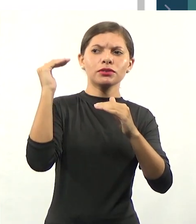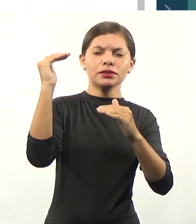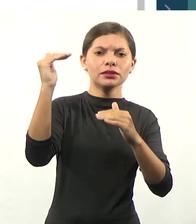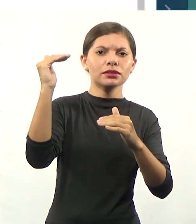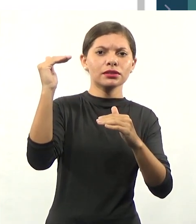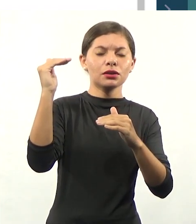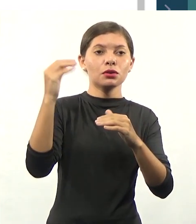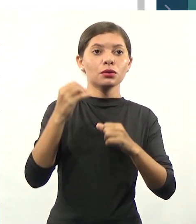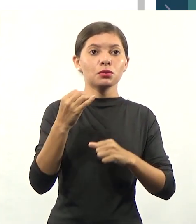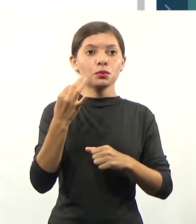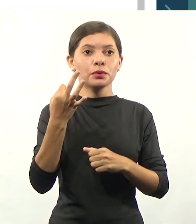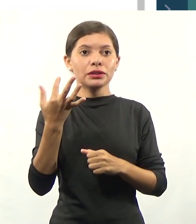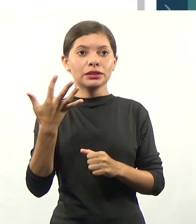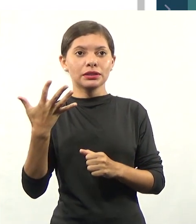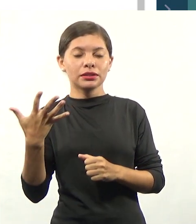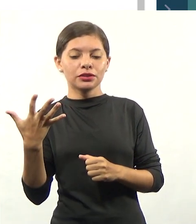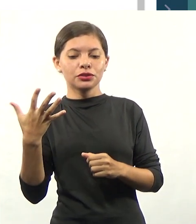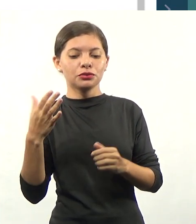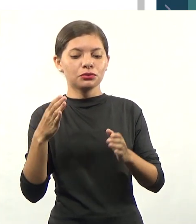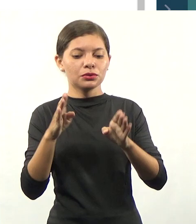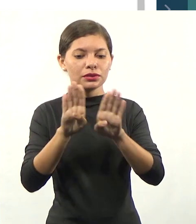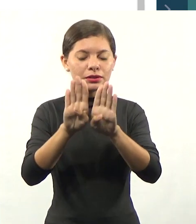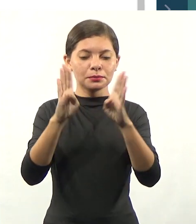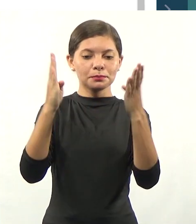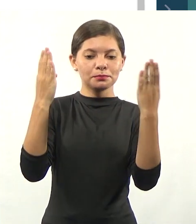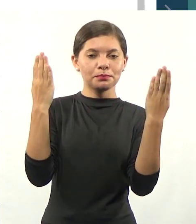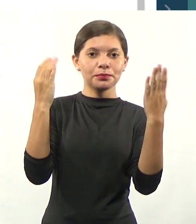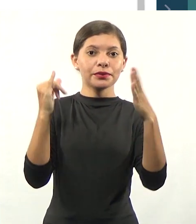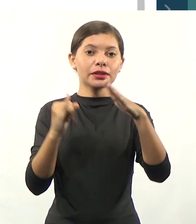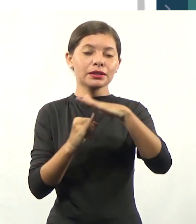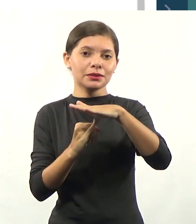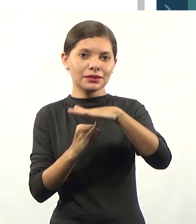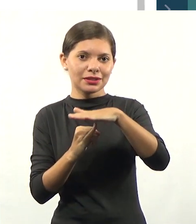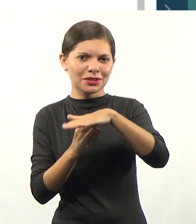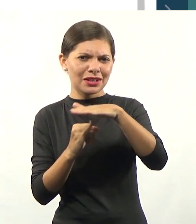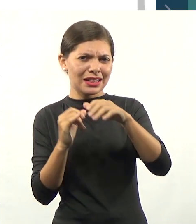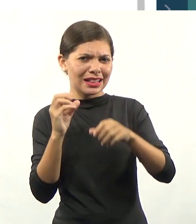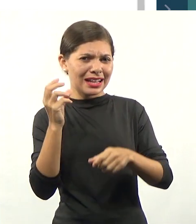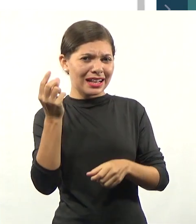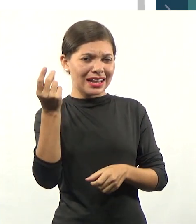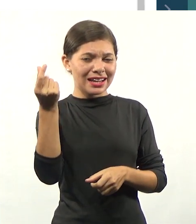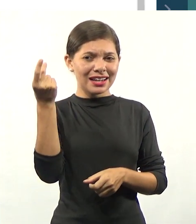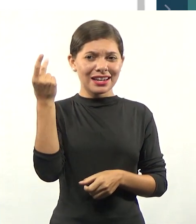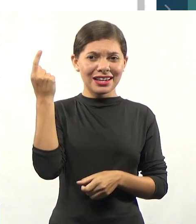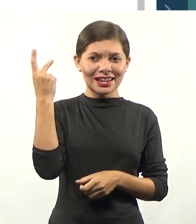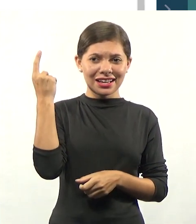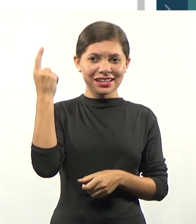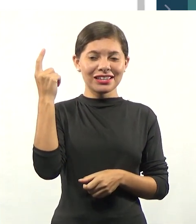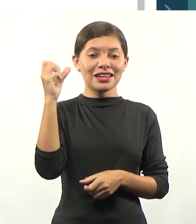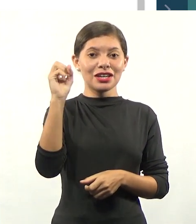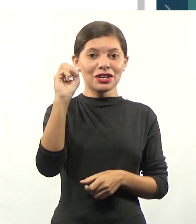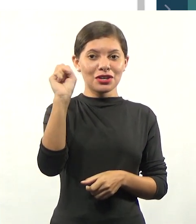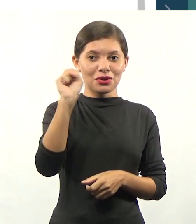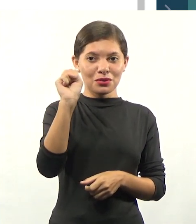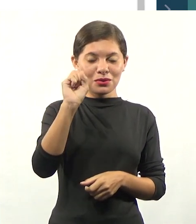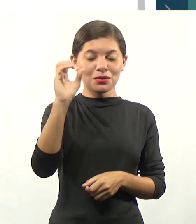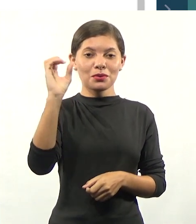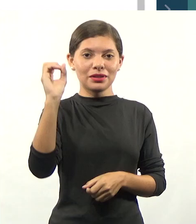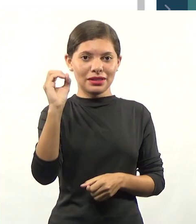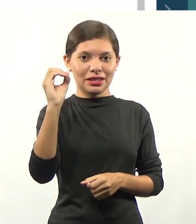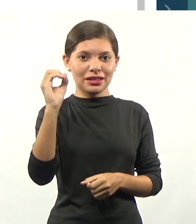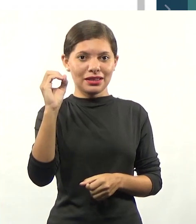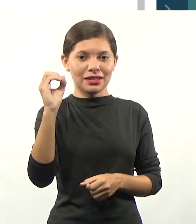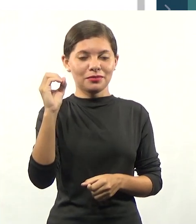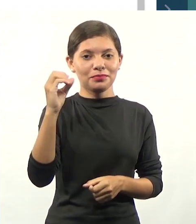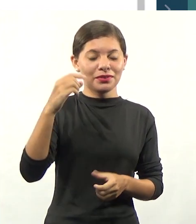quantitativo de abertura de instituições. Então, lá em 1980, antes aí de eu nascer, a gente tinha, olha, aqui a